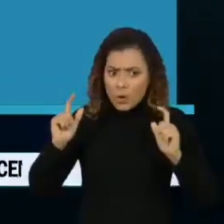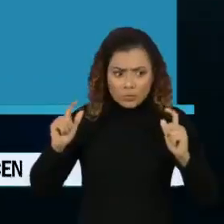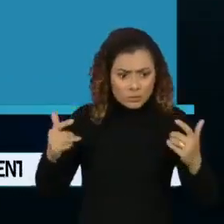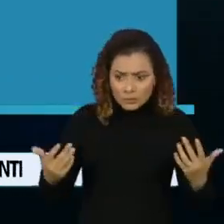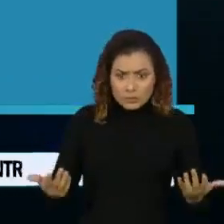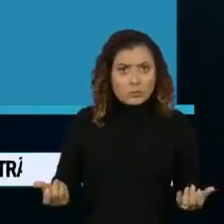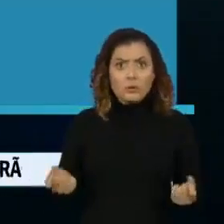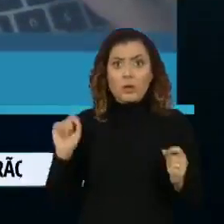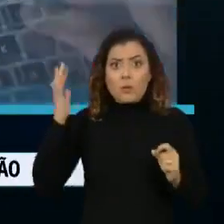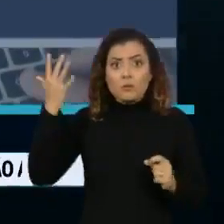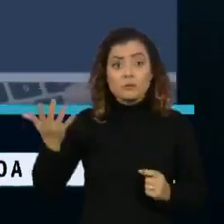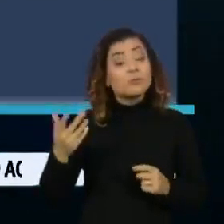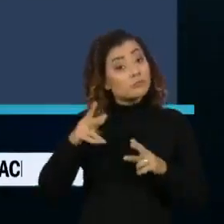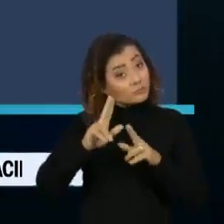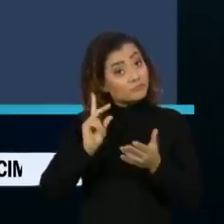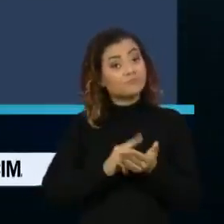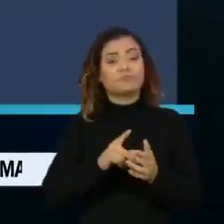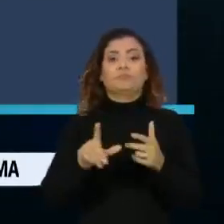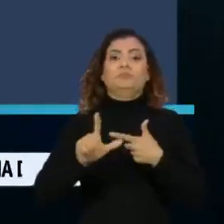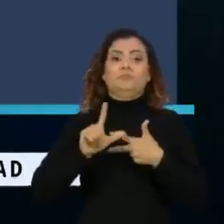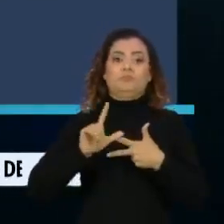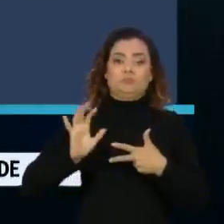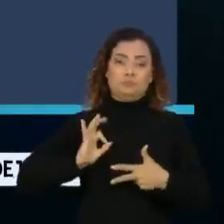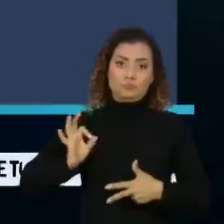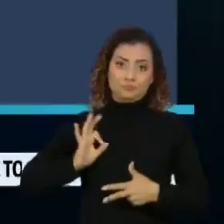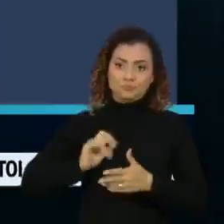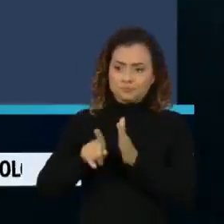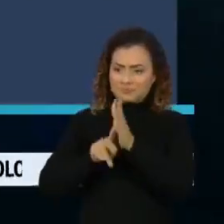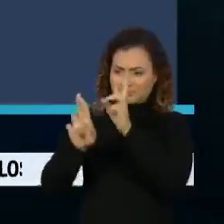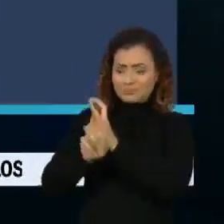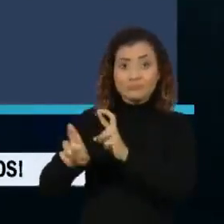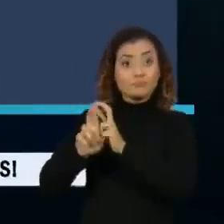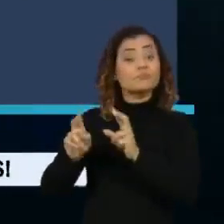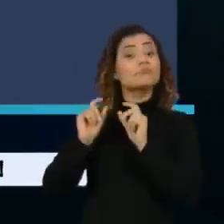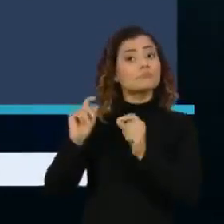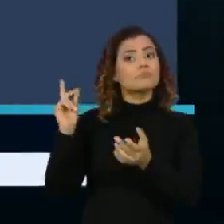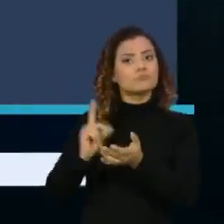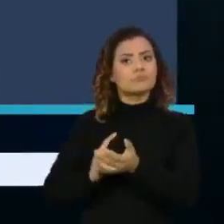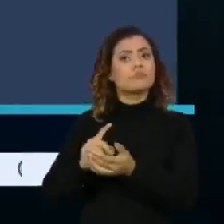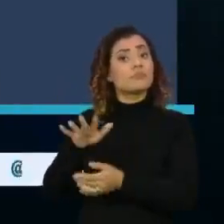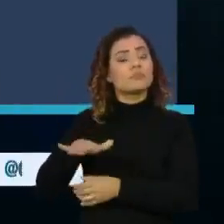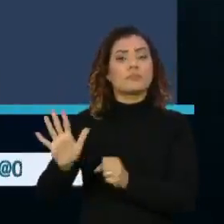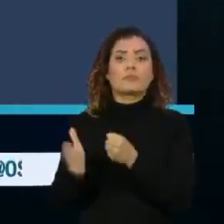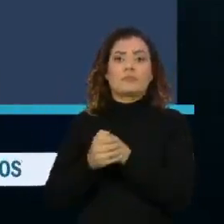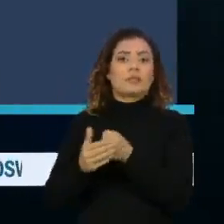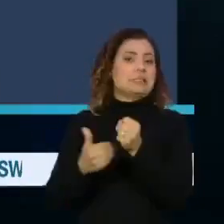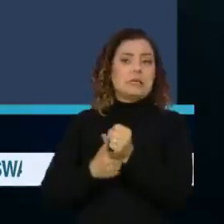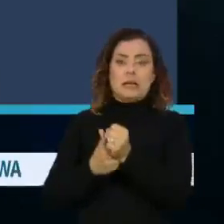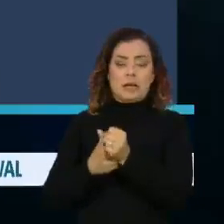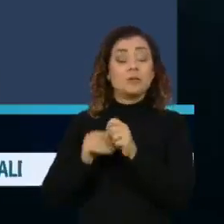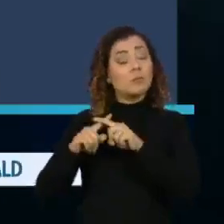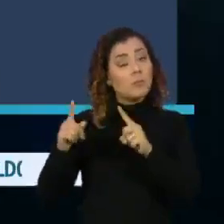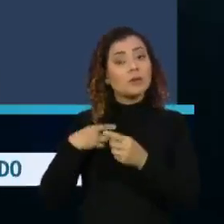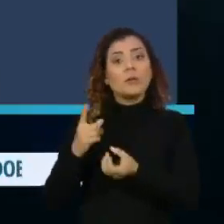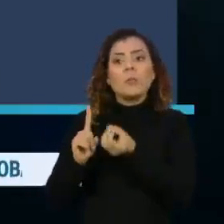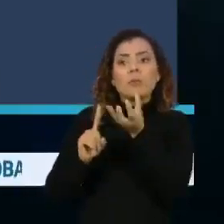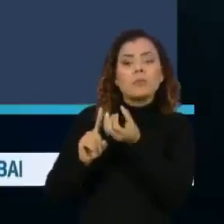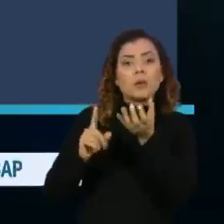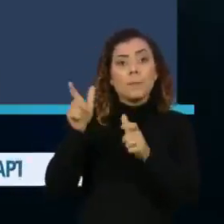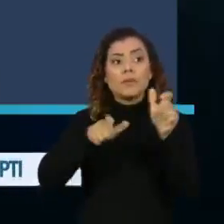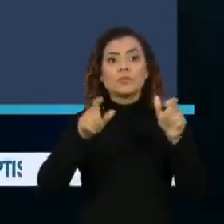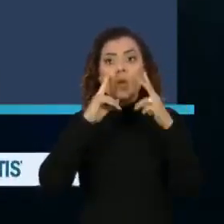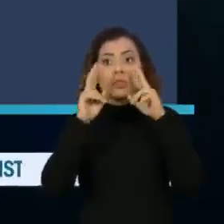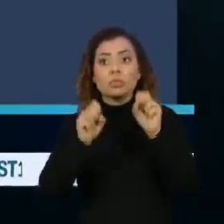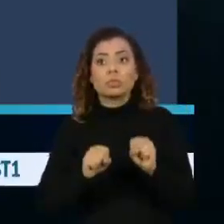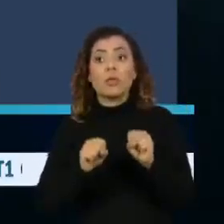Em nota, a polícia legislativa, que abriu o inquérito, informou que as apurações têm caráter sigiloso, mas que está ouvindo pessoas